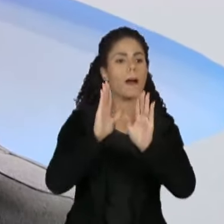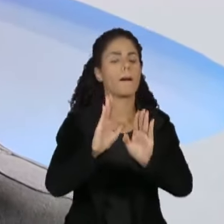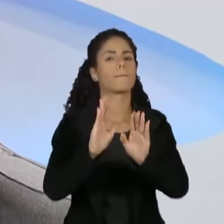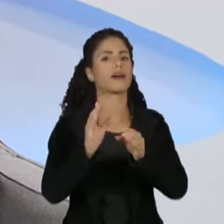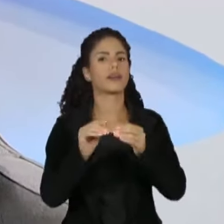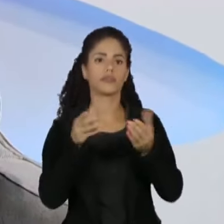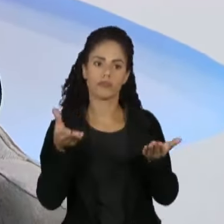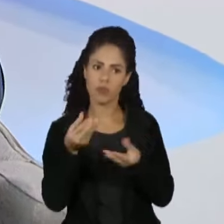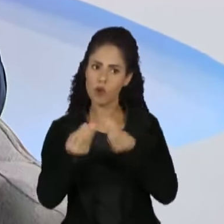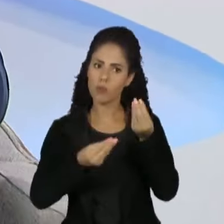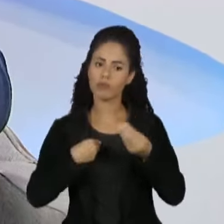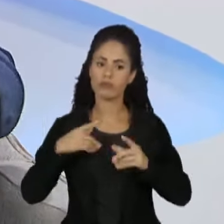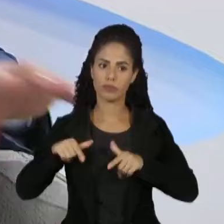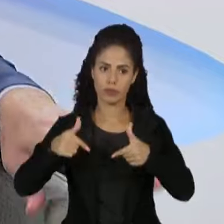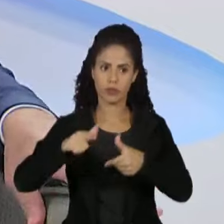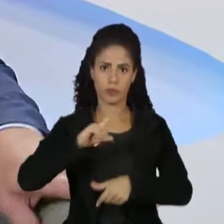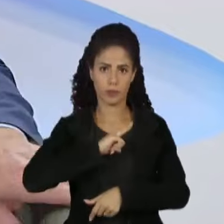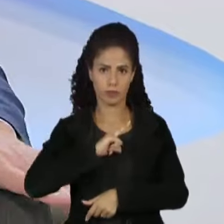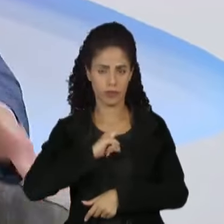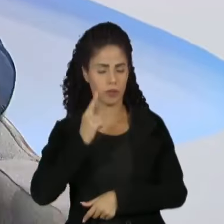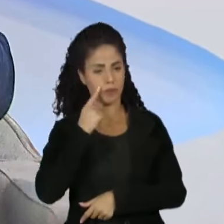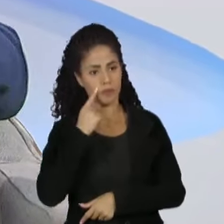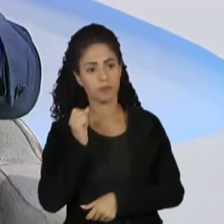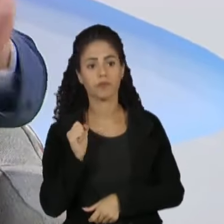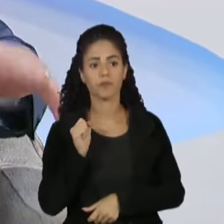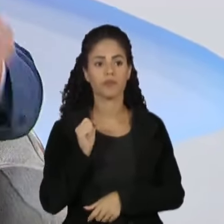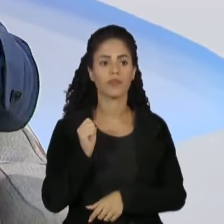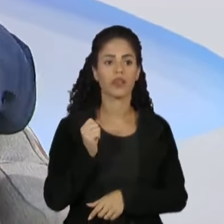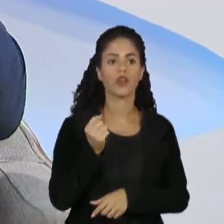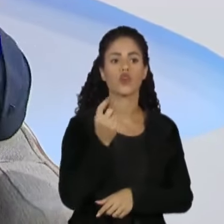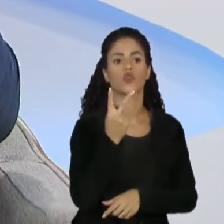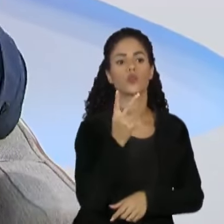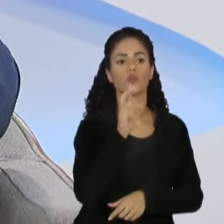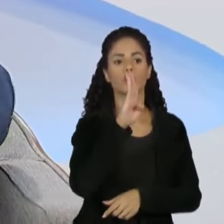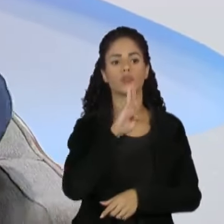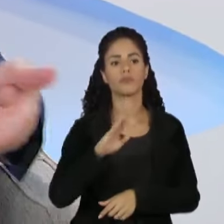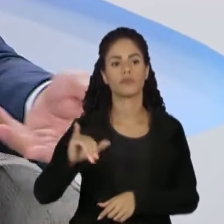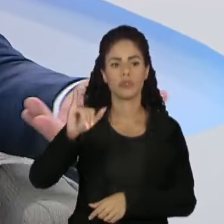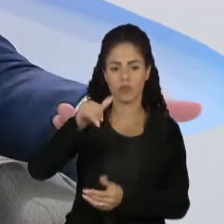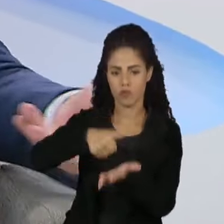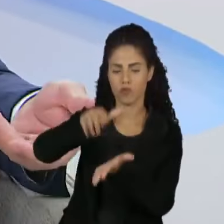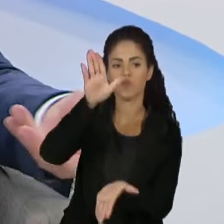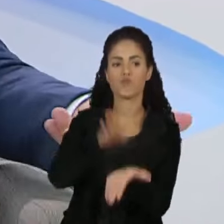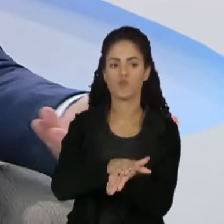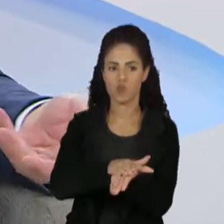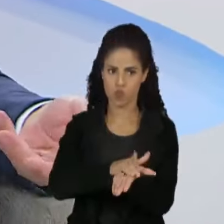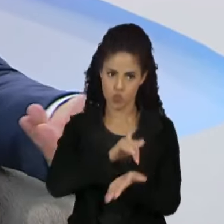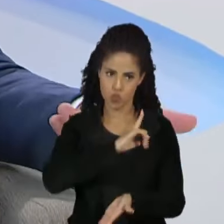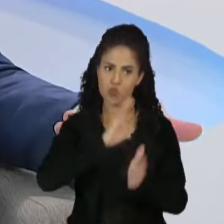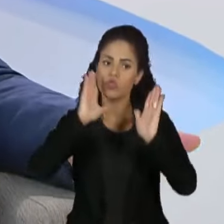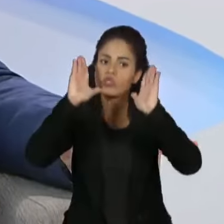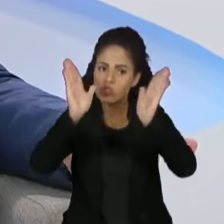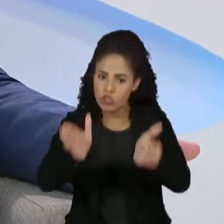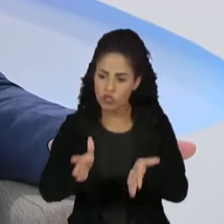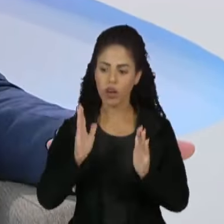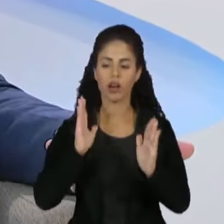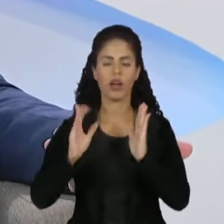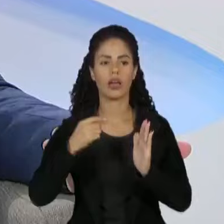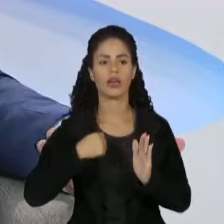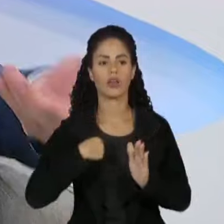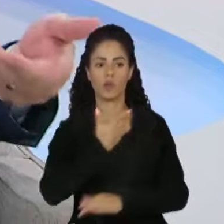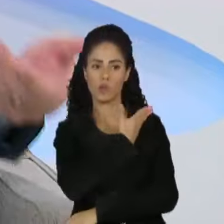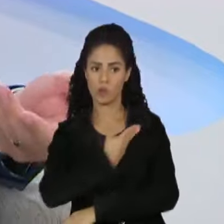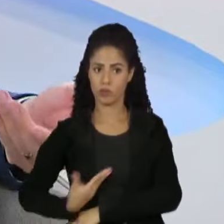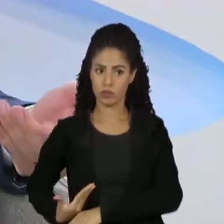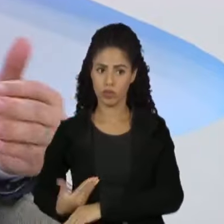e o Estado está agindo. Nós aplicamos lá mais de 2 bilhões de multas só nesse período que eu estou lá como governador.